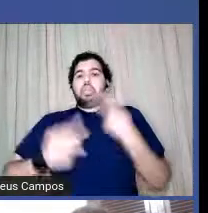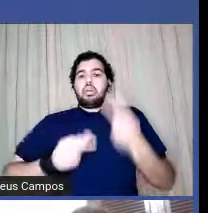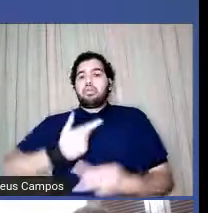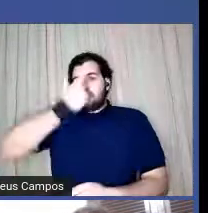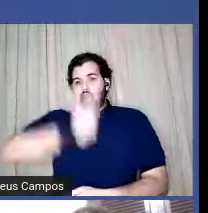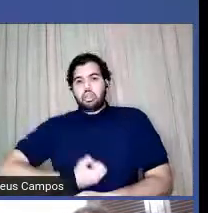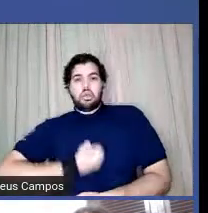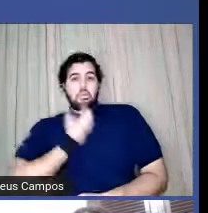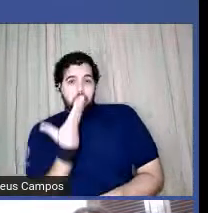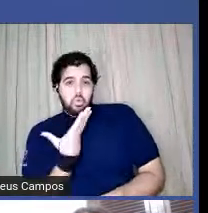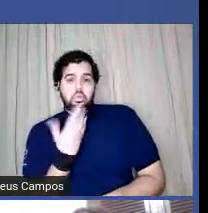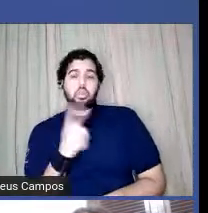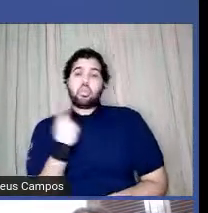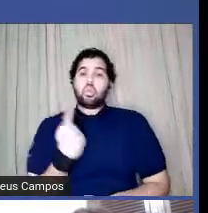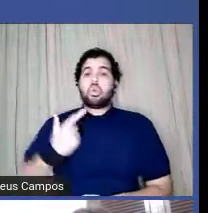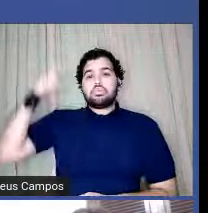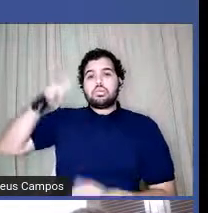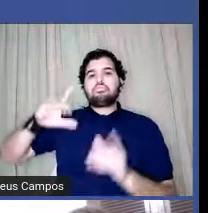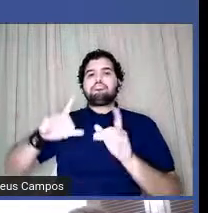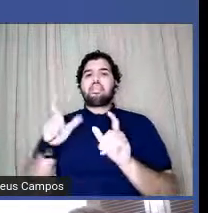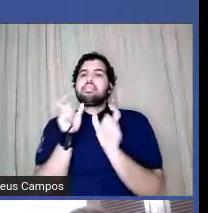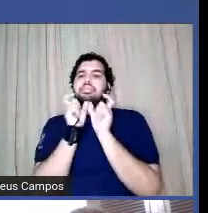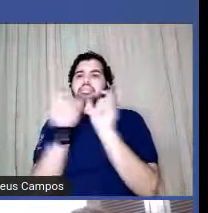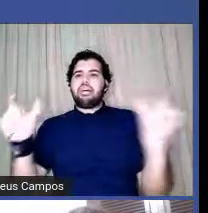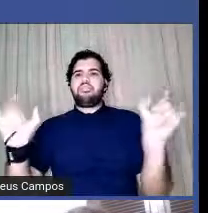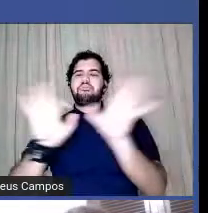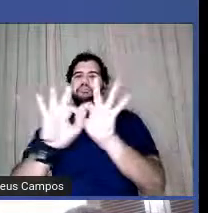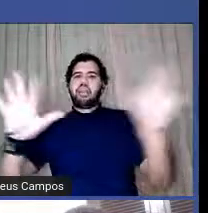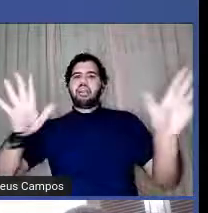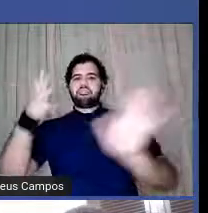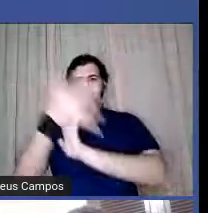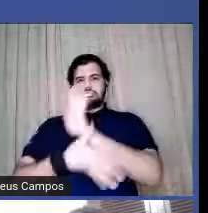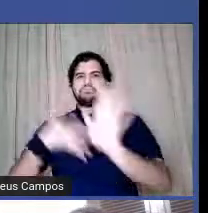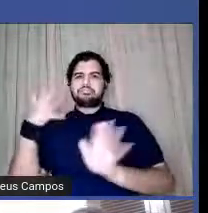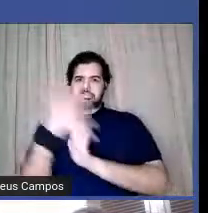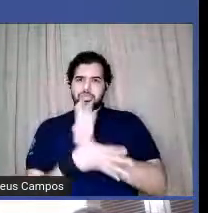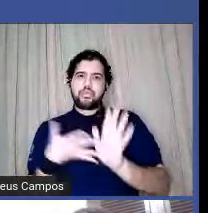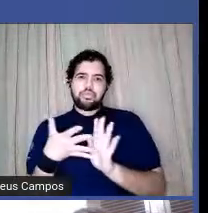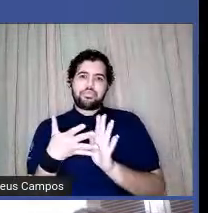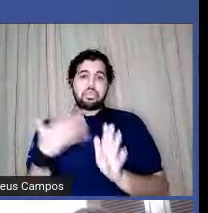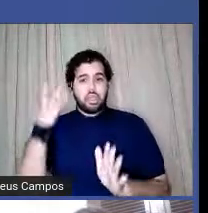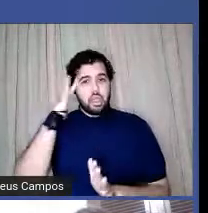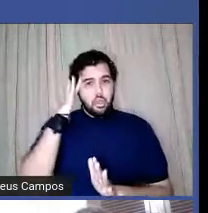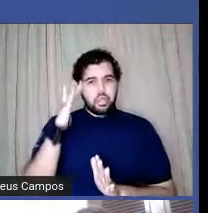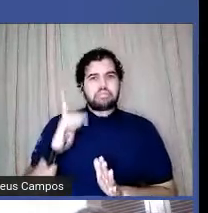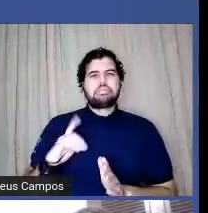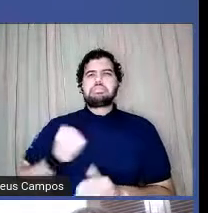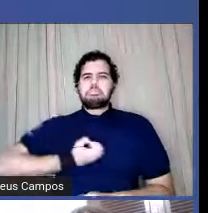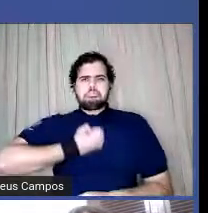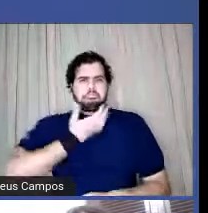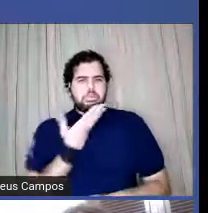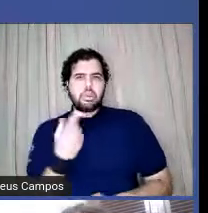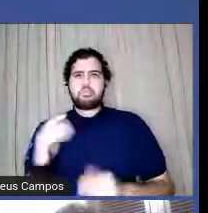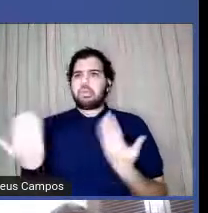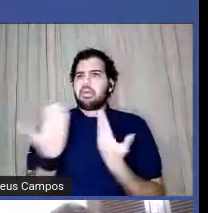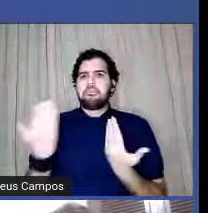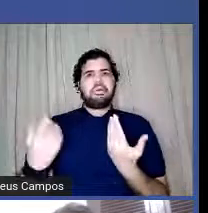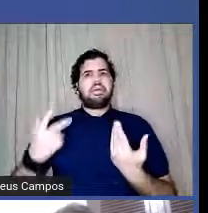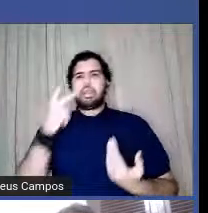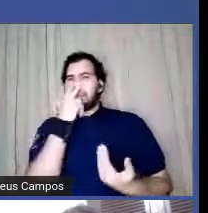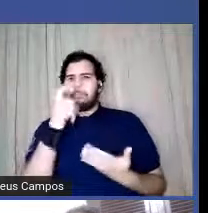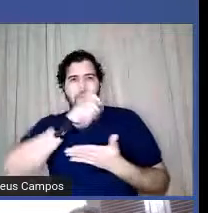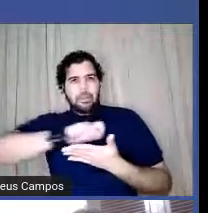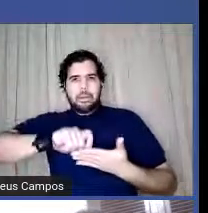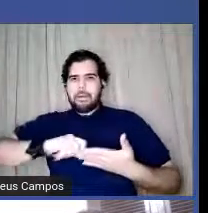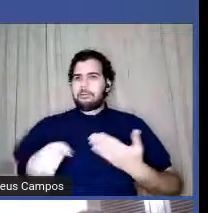assim será livre a palavra. eu acho que esse poema é extremamente vulcânico, não?